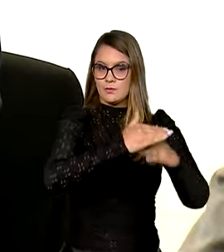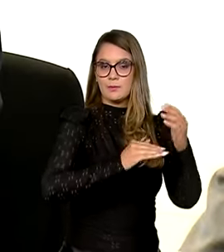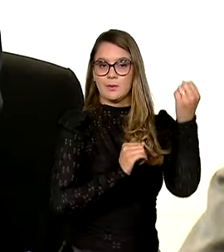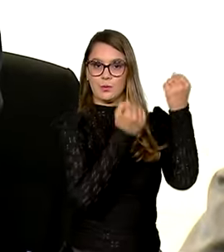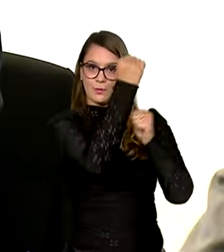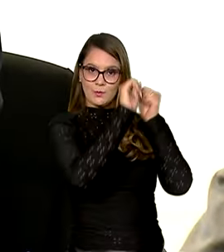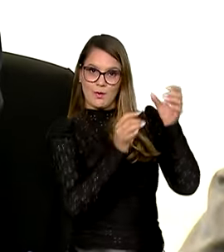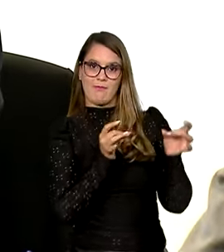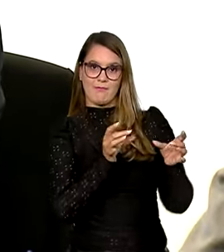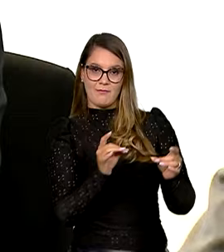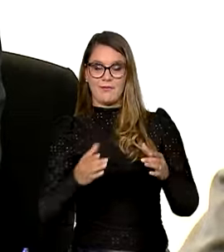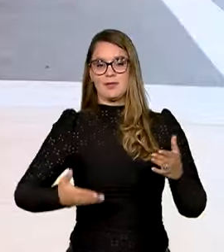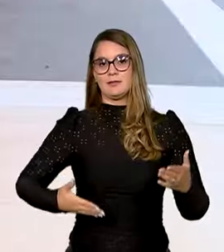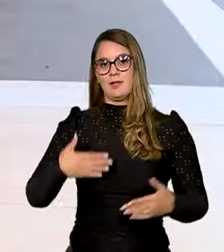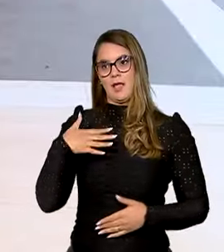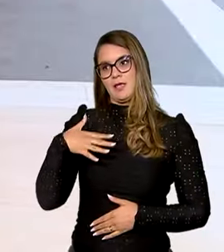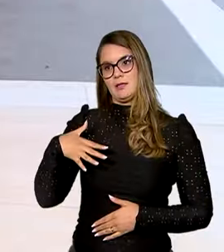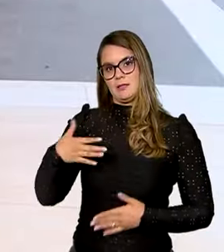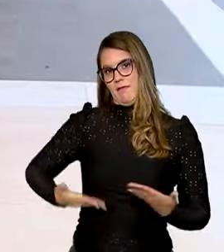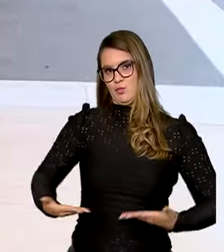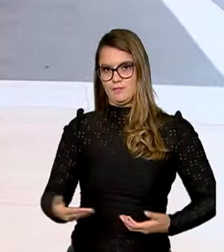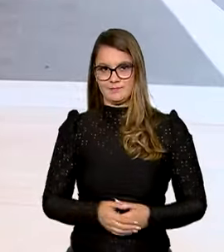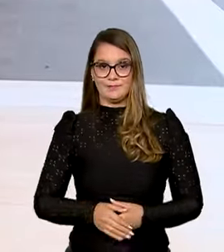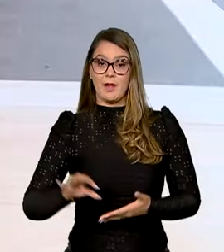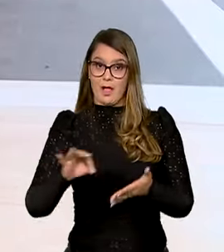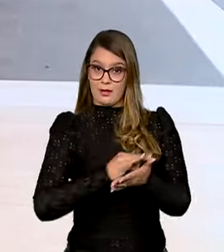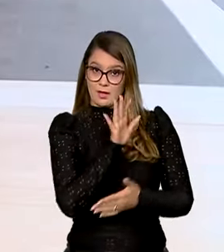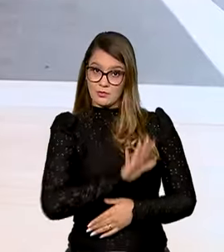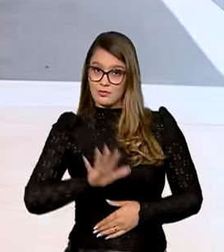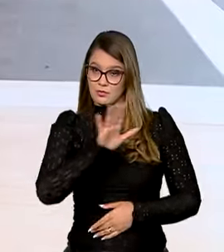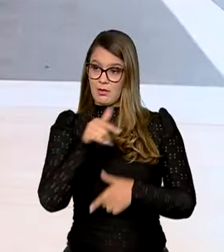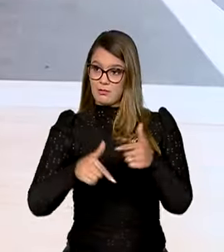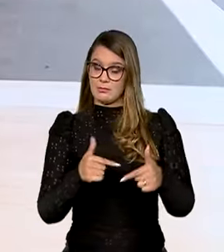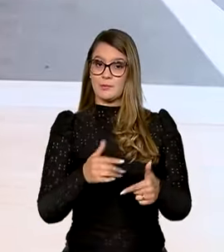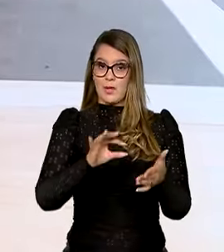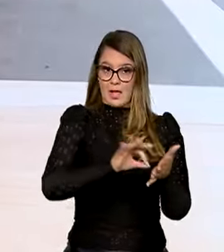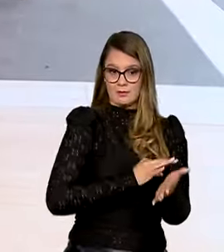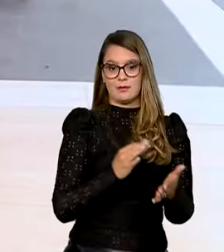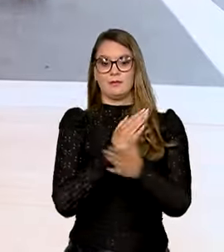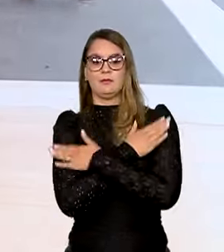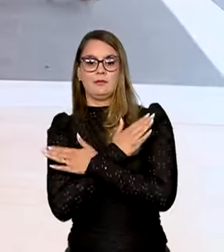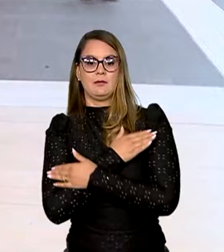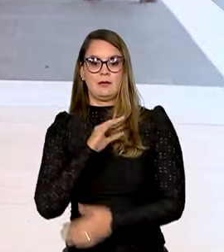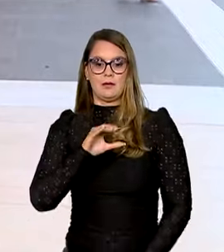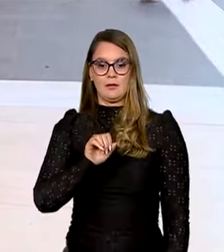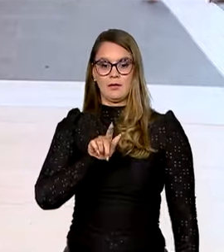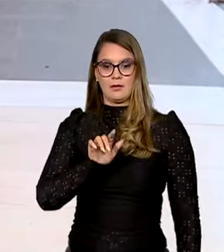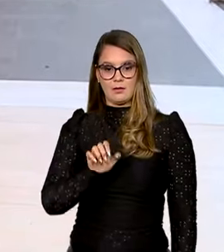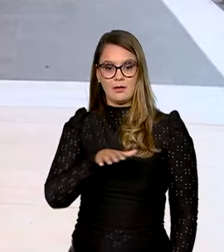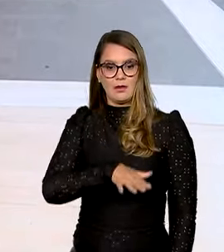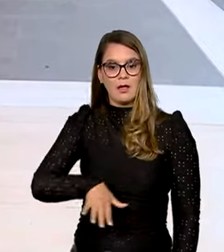Indústria, Comércio e Serviços. De acordo com o Cadastro Geral de Empregados e Desempregados, o CAGED, o setor de